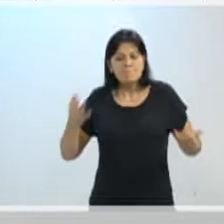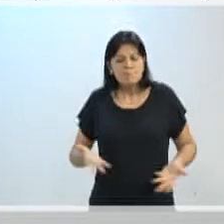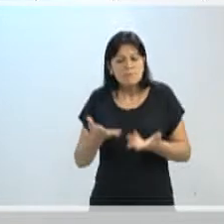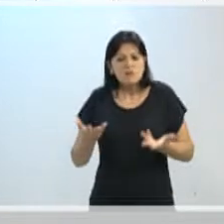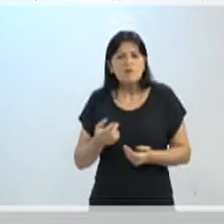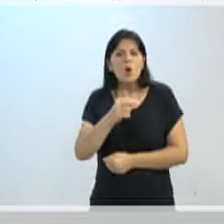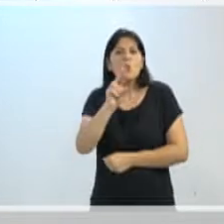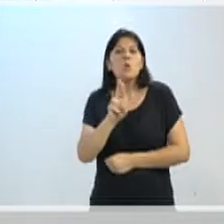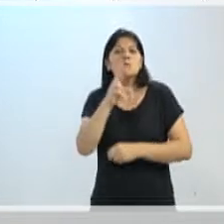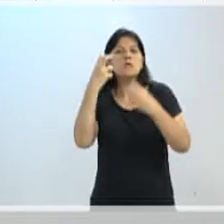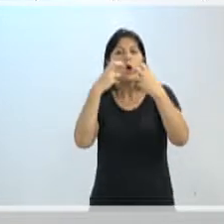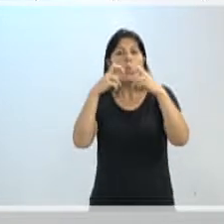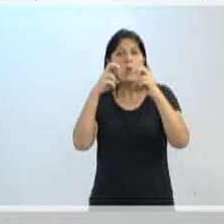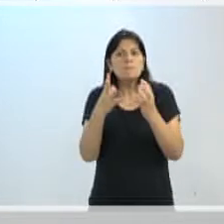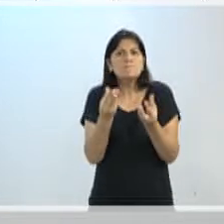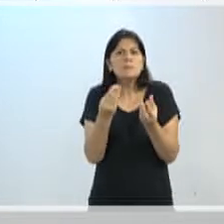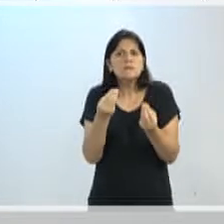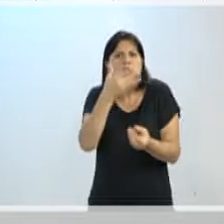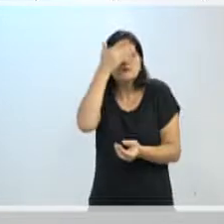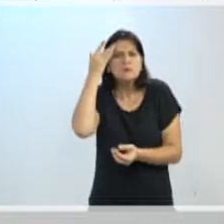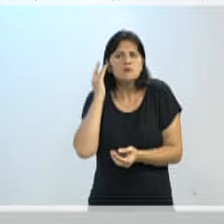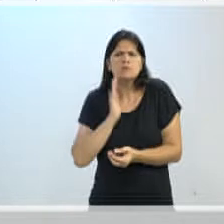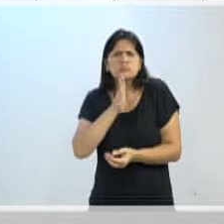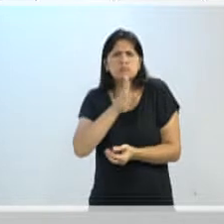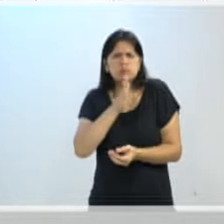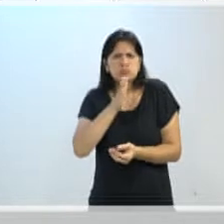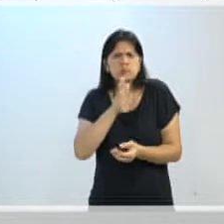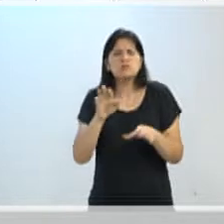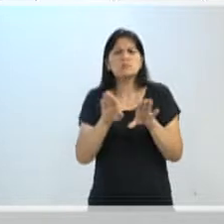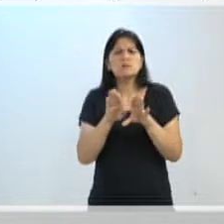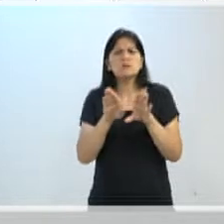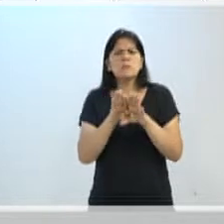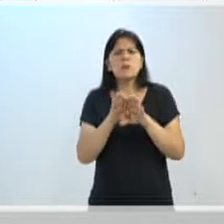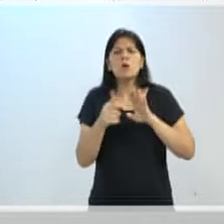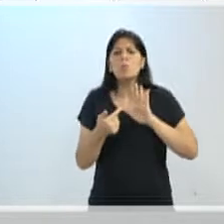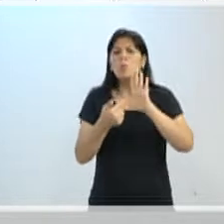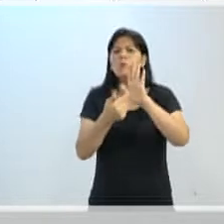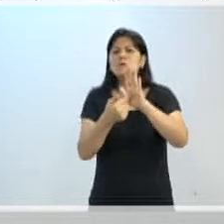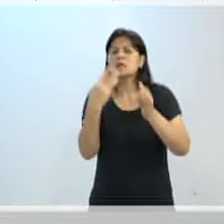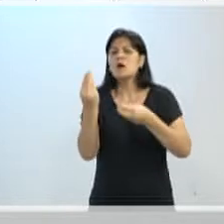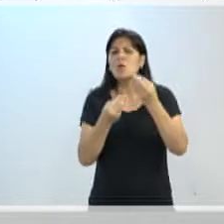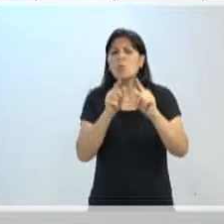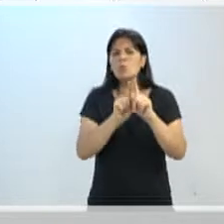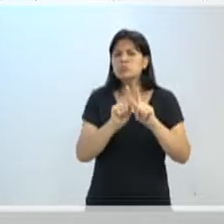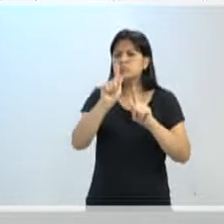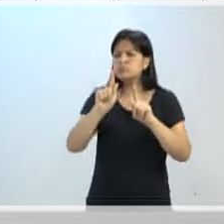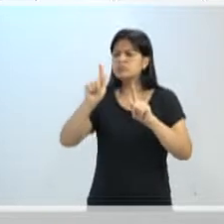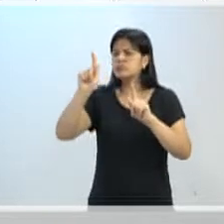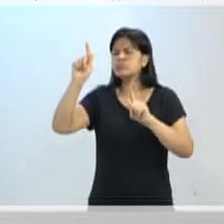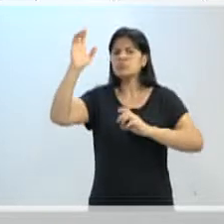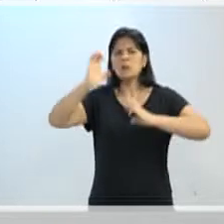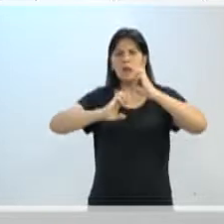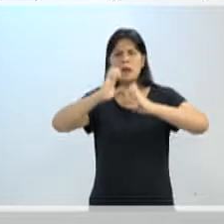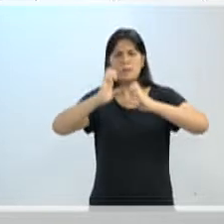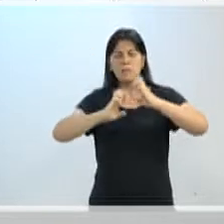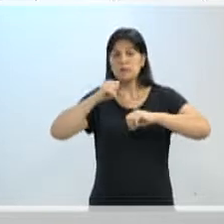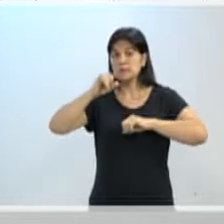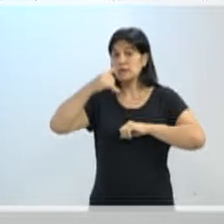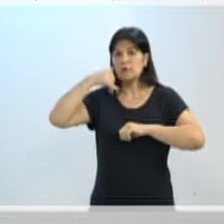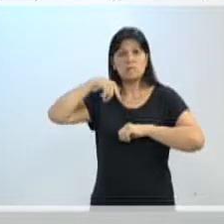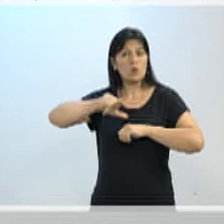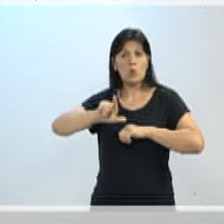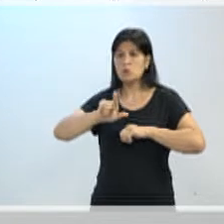indicadores de serviços, indicadores de desempenho da própria empresa. Se não atingir os indicadores,